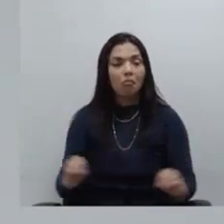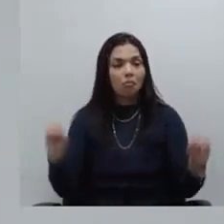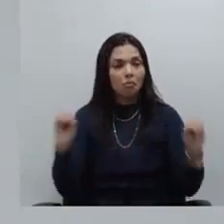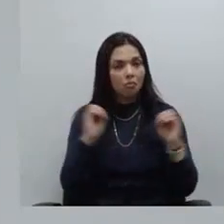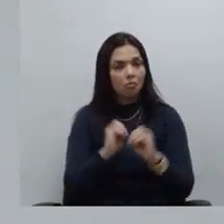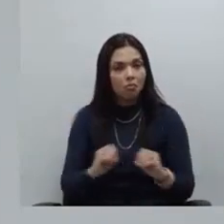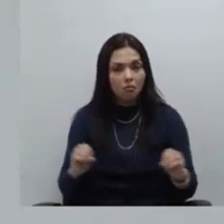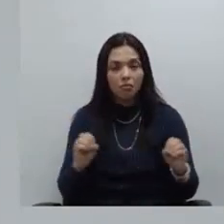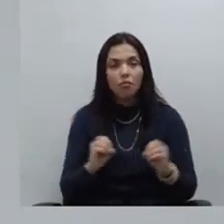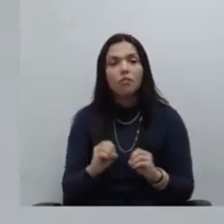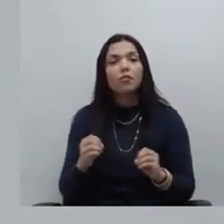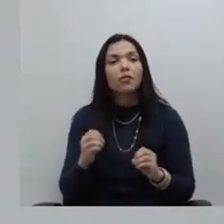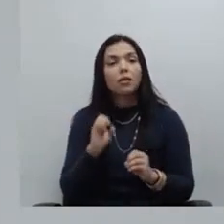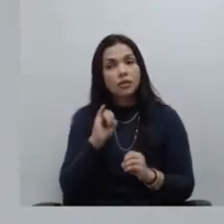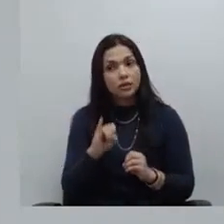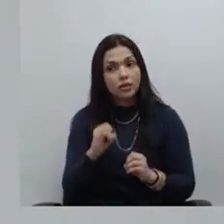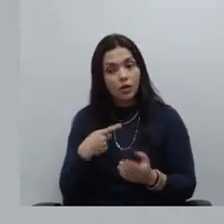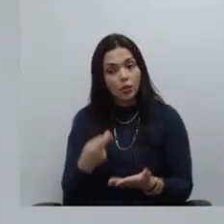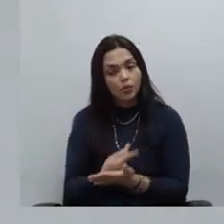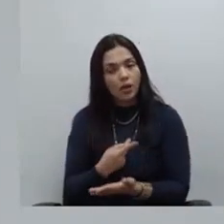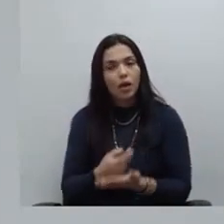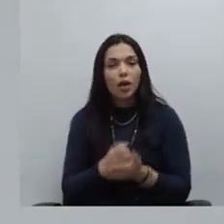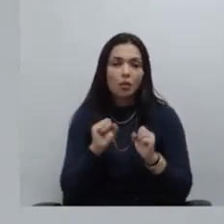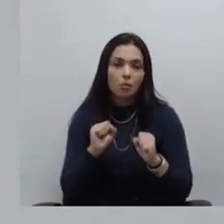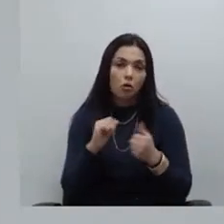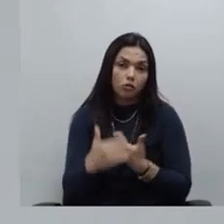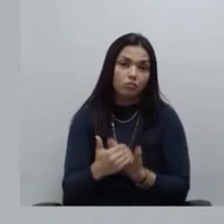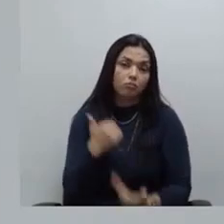salvo o melhor juízo me corrija se eu estiver errado temos